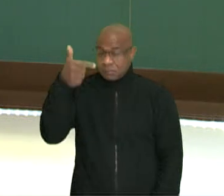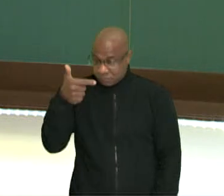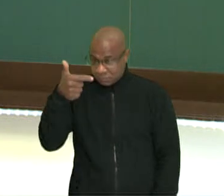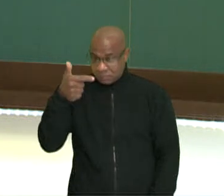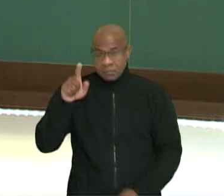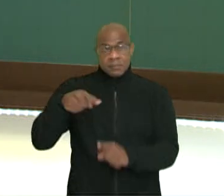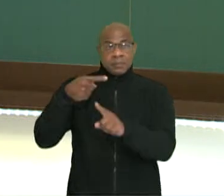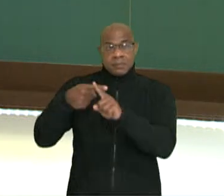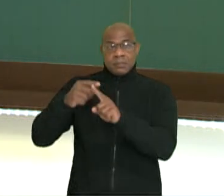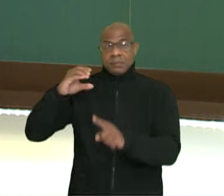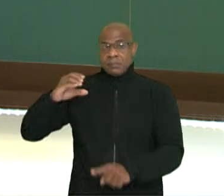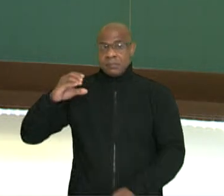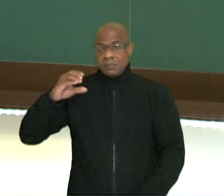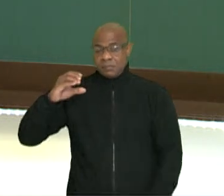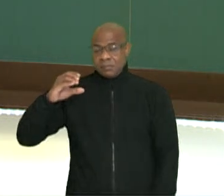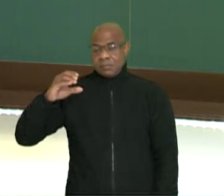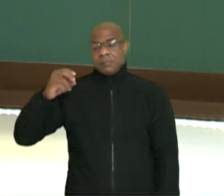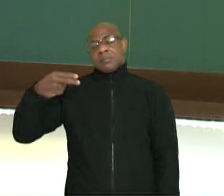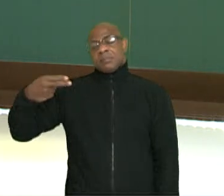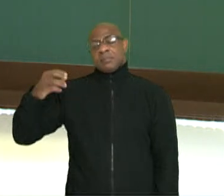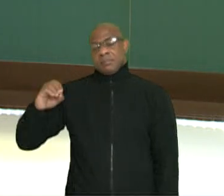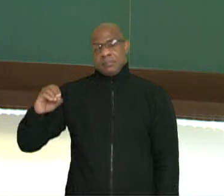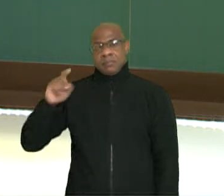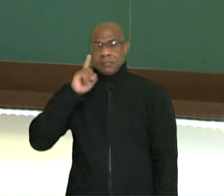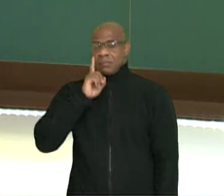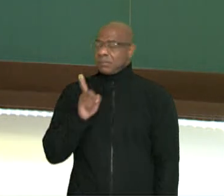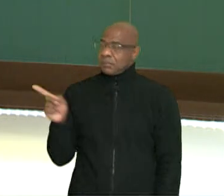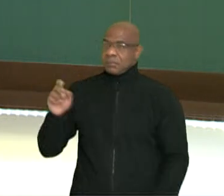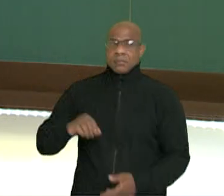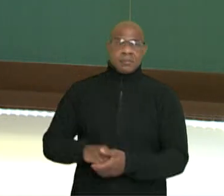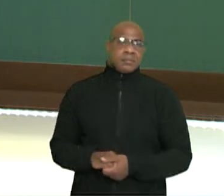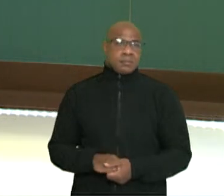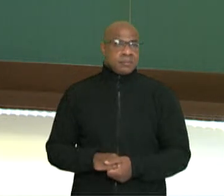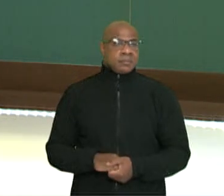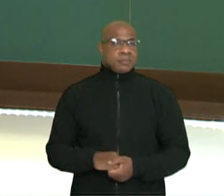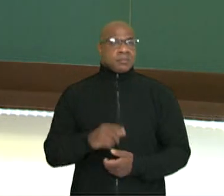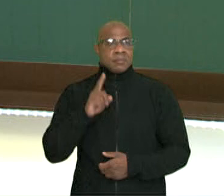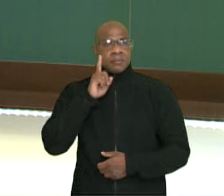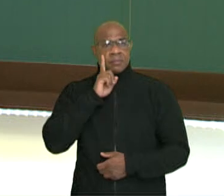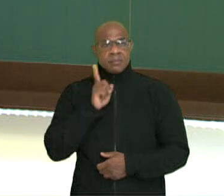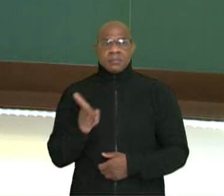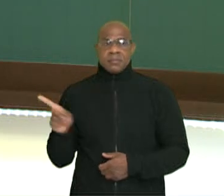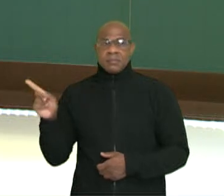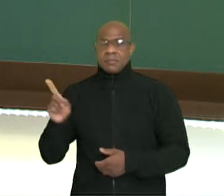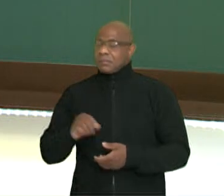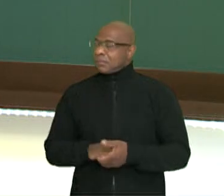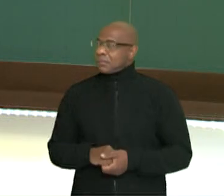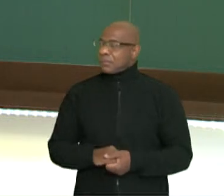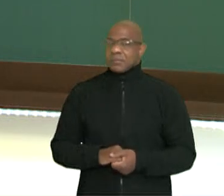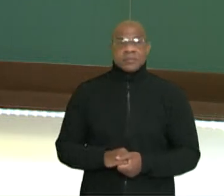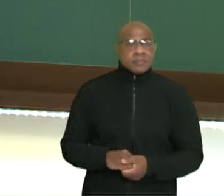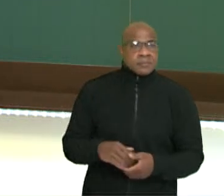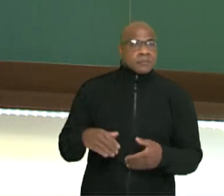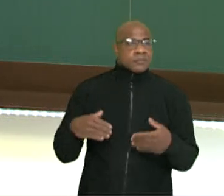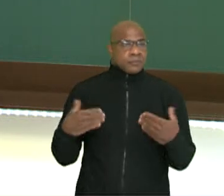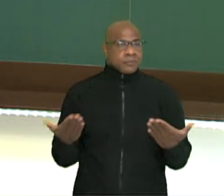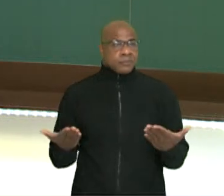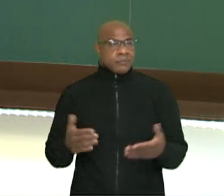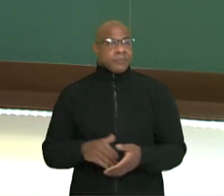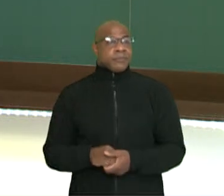Com a, b e c reais. Lembrando que o a não pode ser 0, né? Se não some isso aqui, vira uma equação do segundo grau.